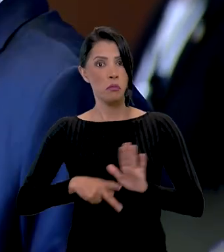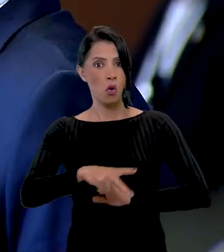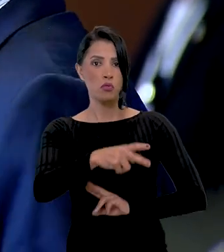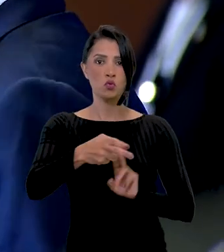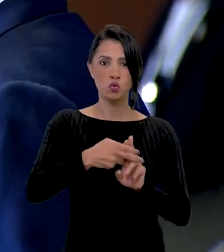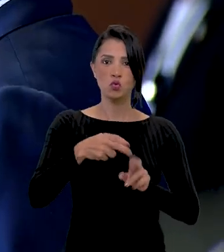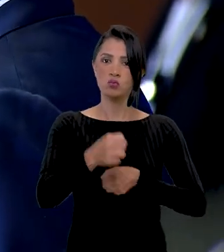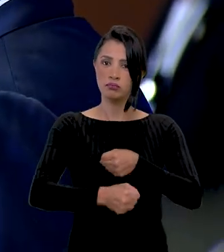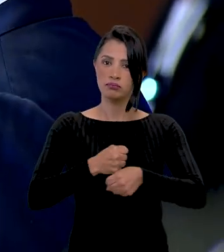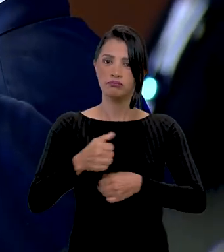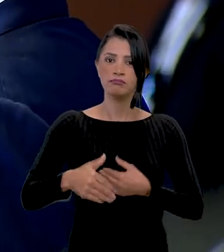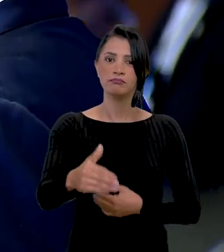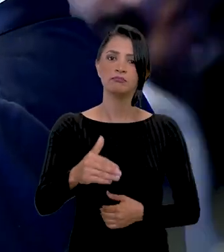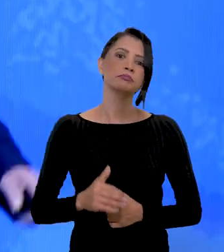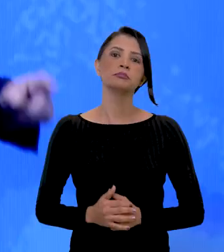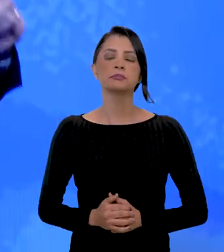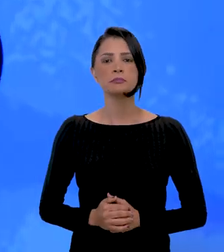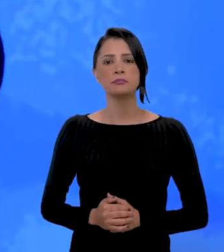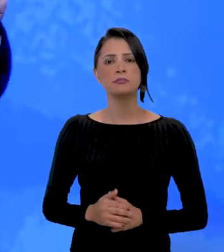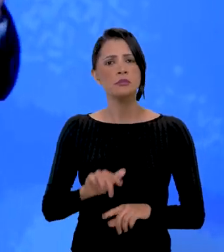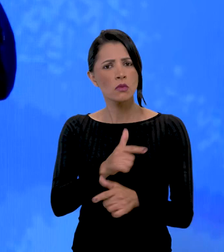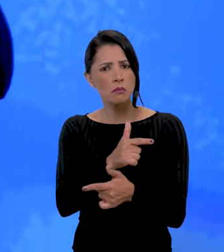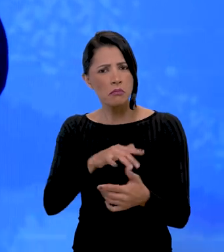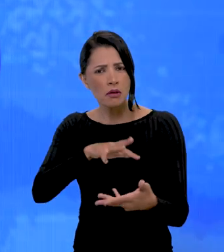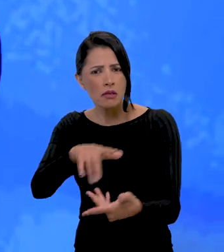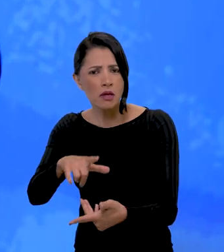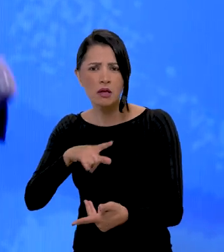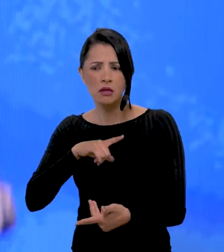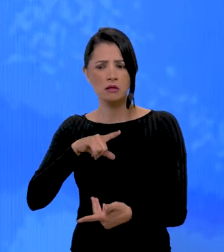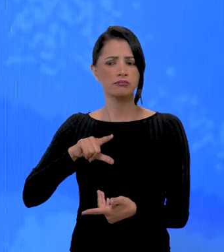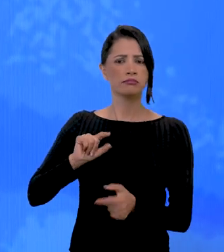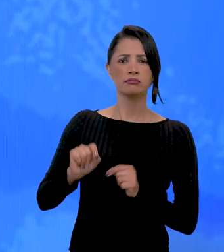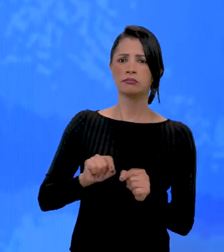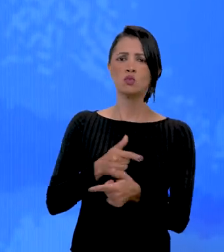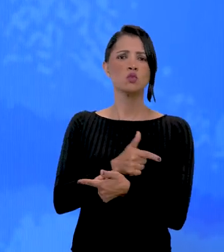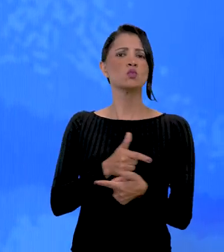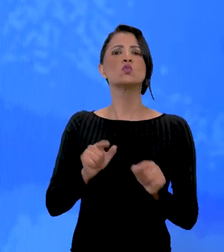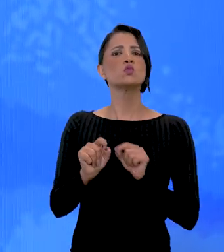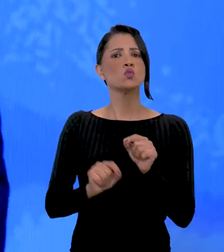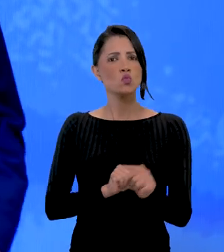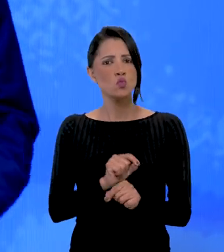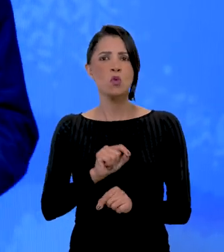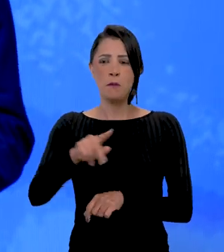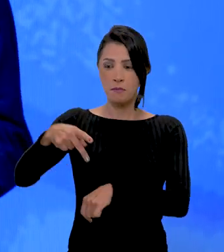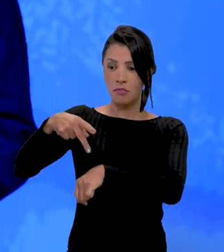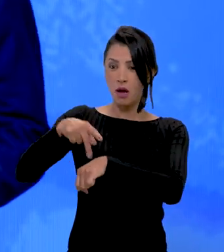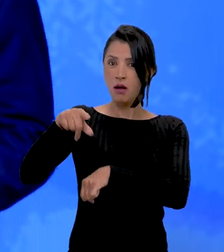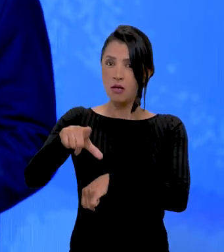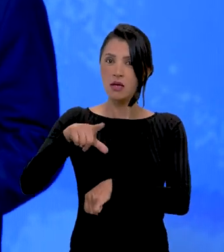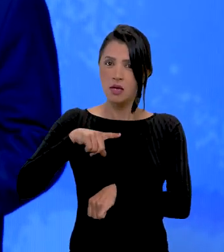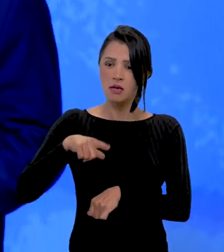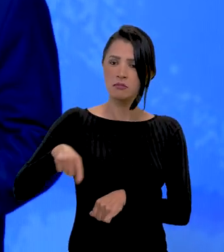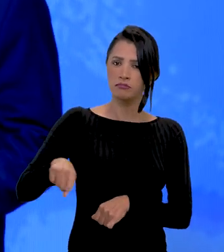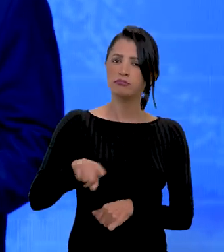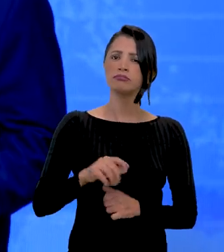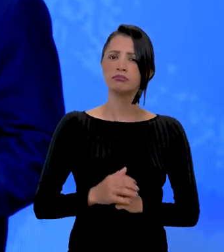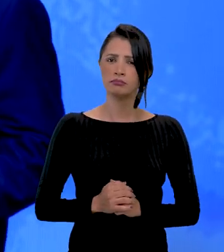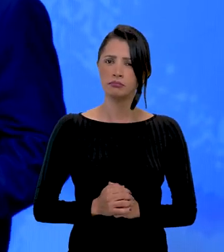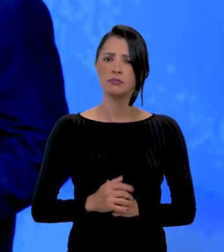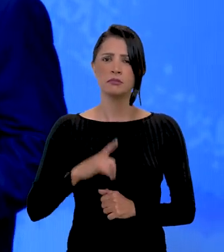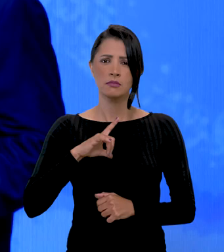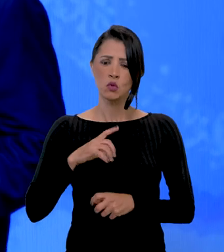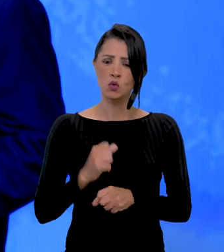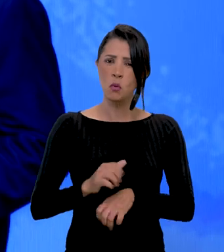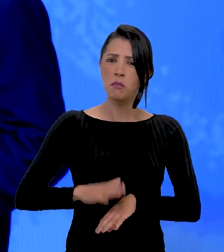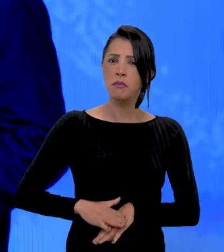ações do SUS nos próximos anos. Não existe no planeta Terra nenhum país com